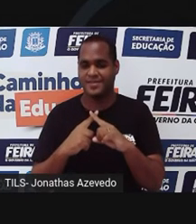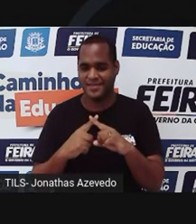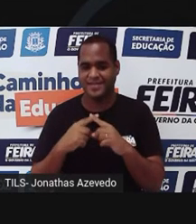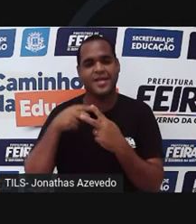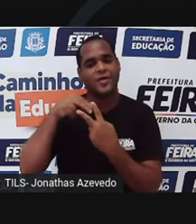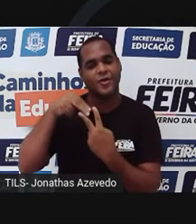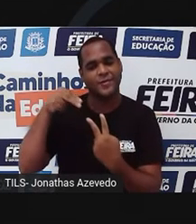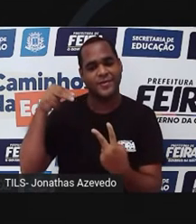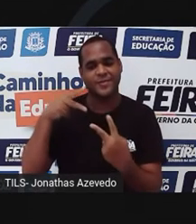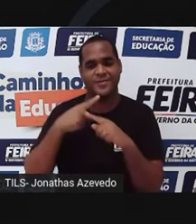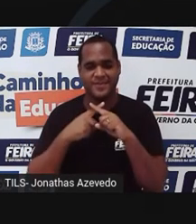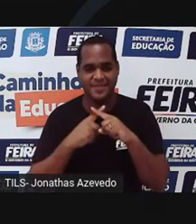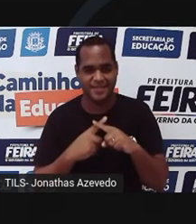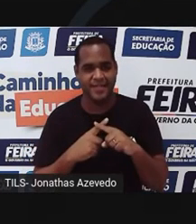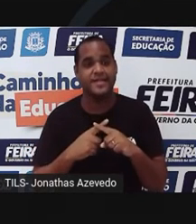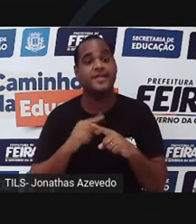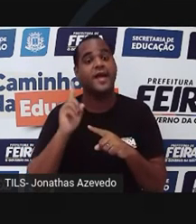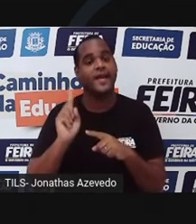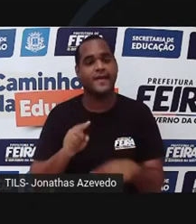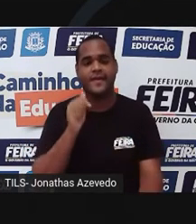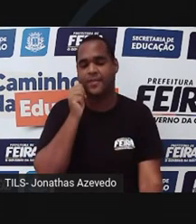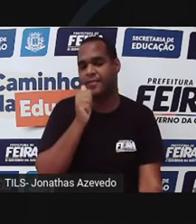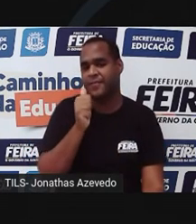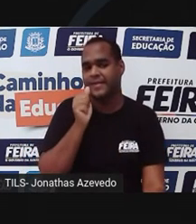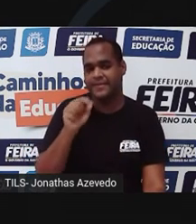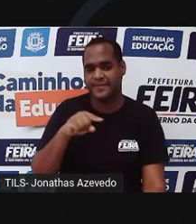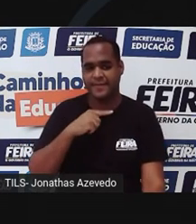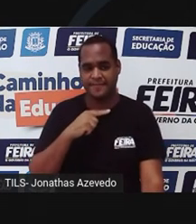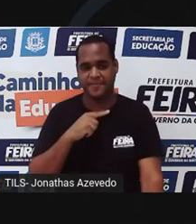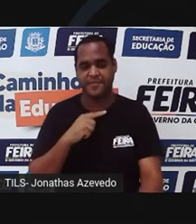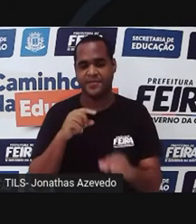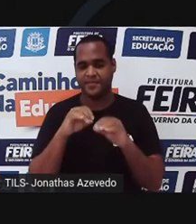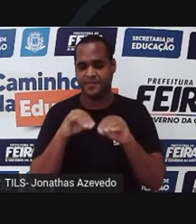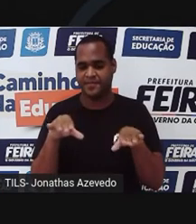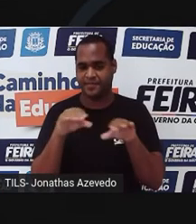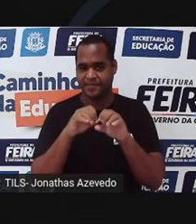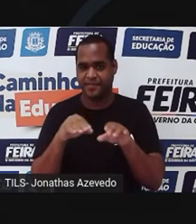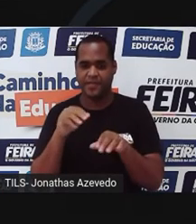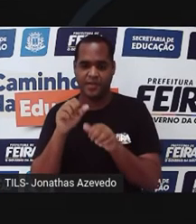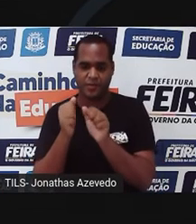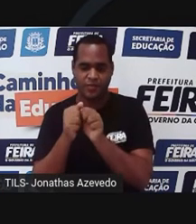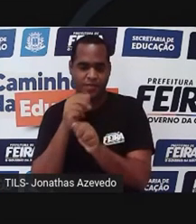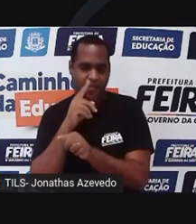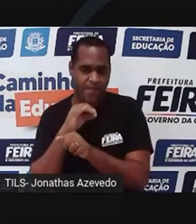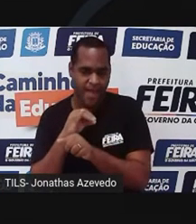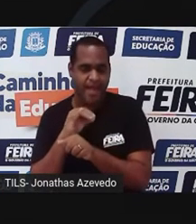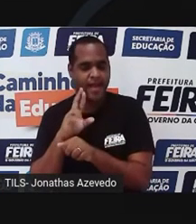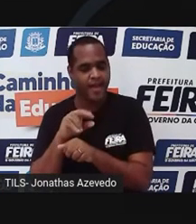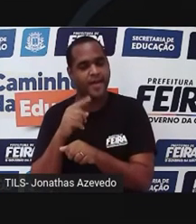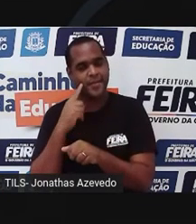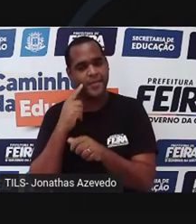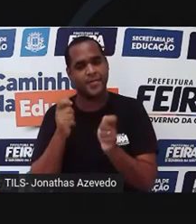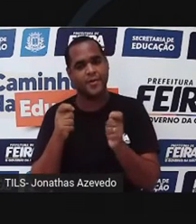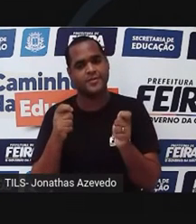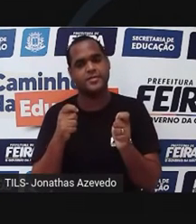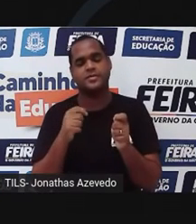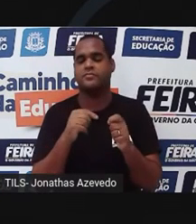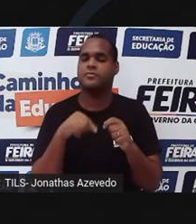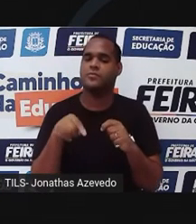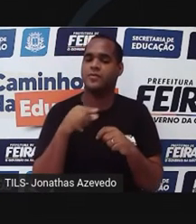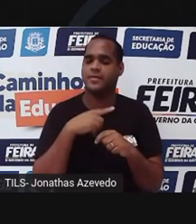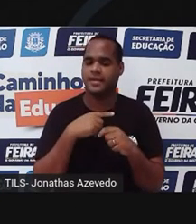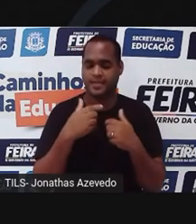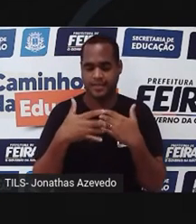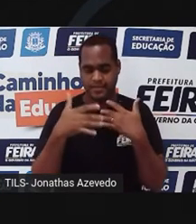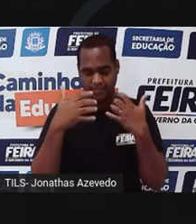né? Ou seja, as mulheres que geralmente transmitem junto com os pais também esse cromossomo. E aí a gente vai